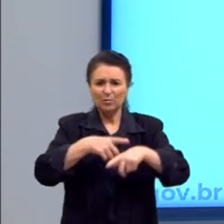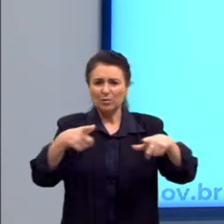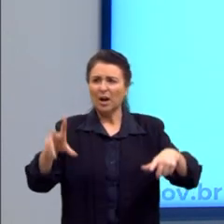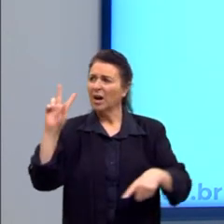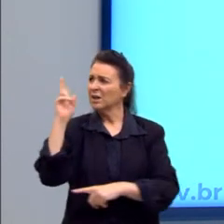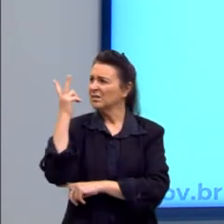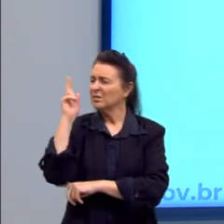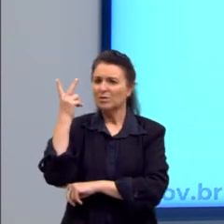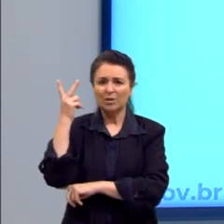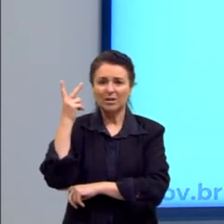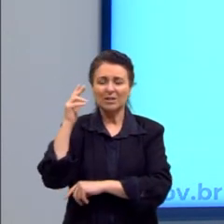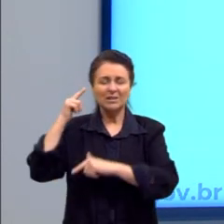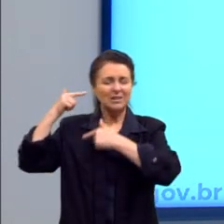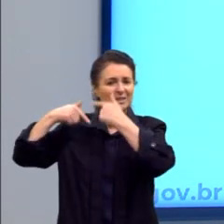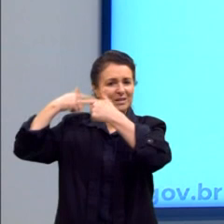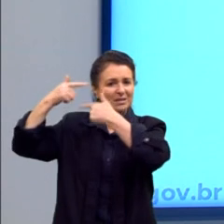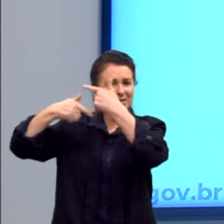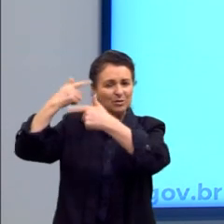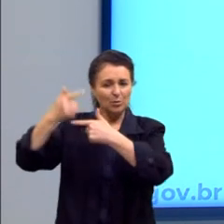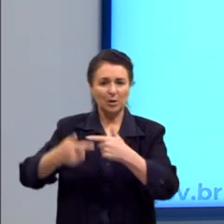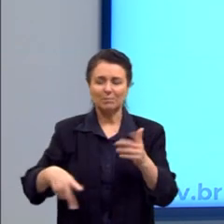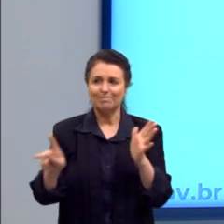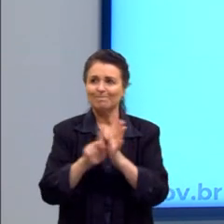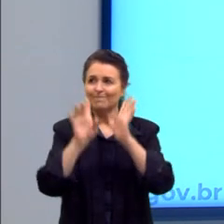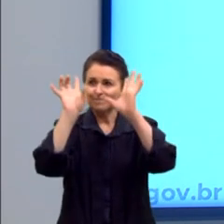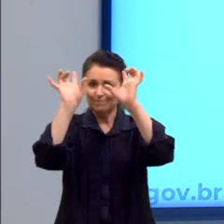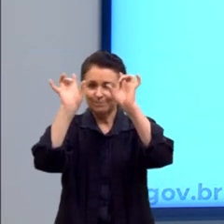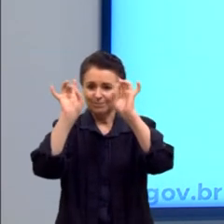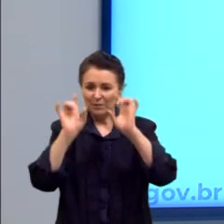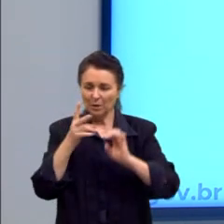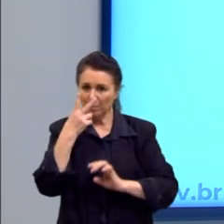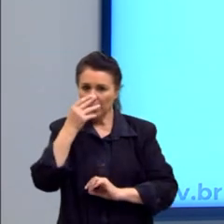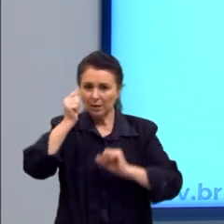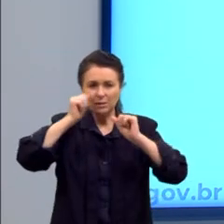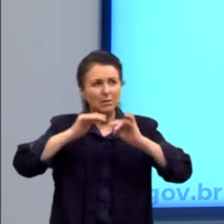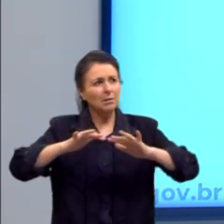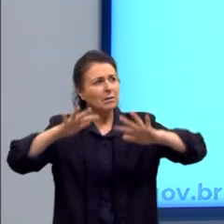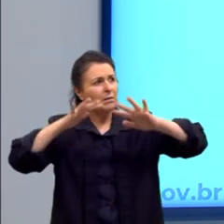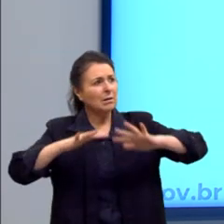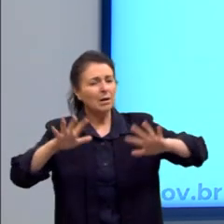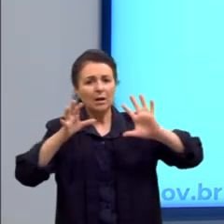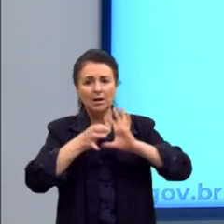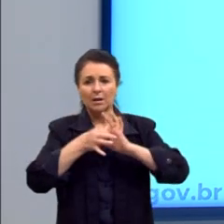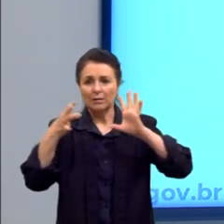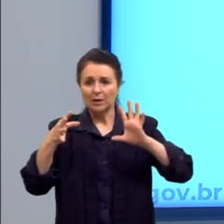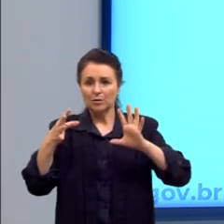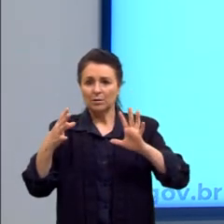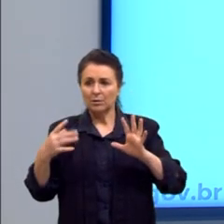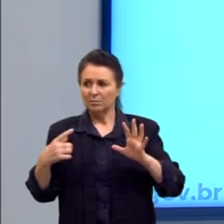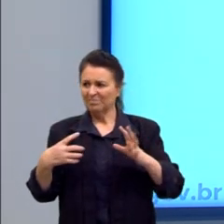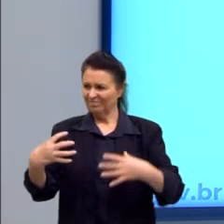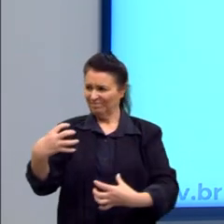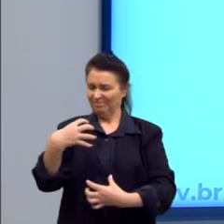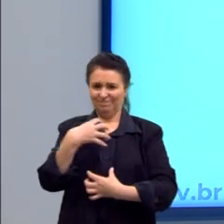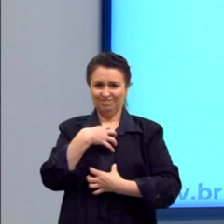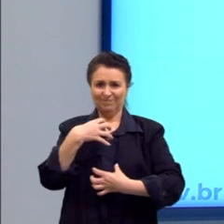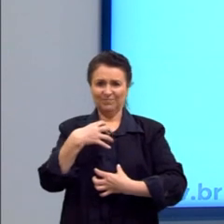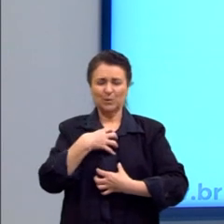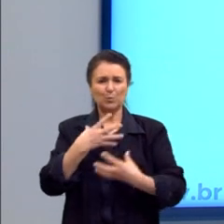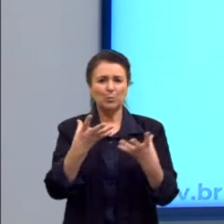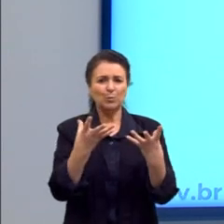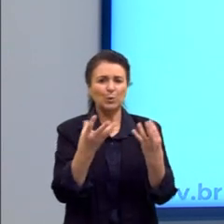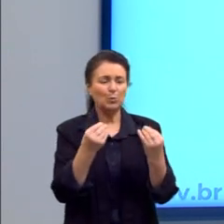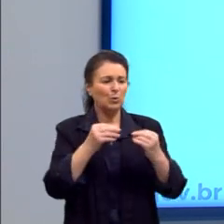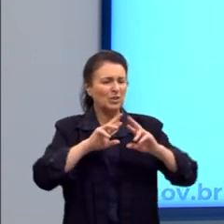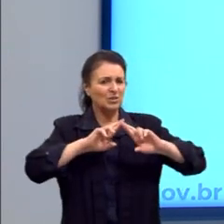histórias e tradições específicas e parecem flutuar livremente. Somos confrontados por uma gama